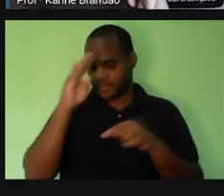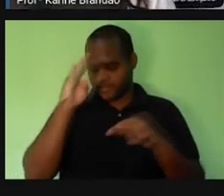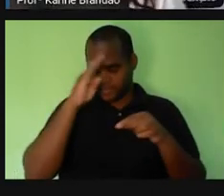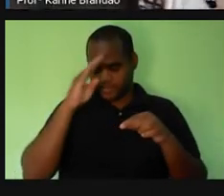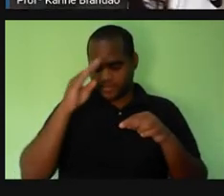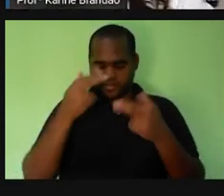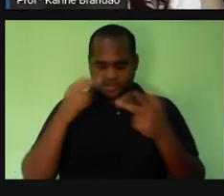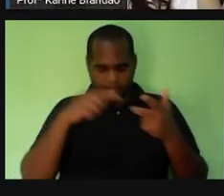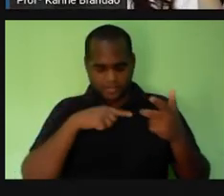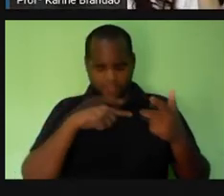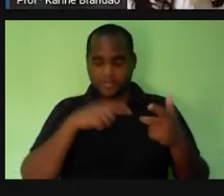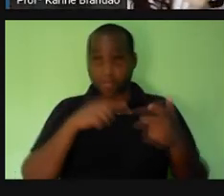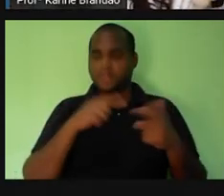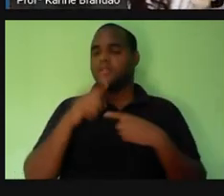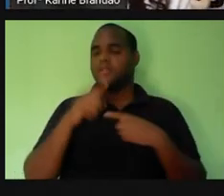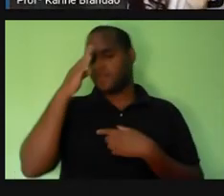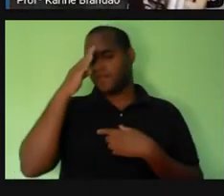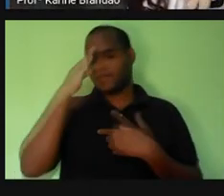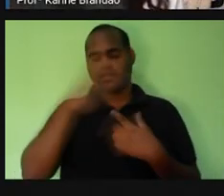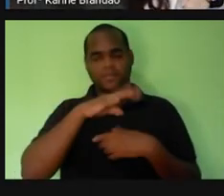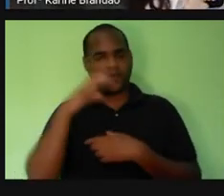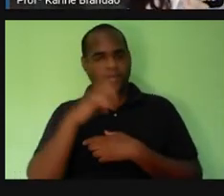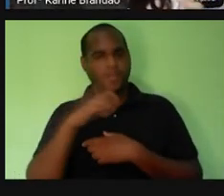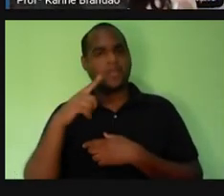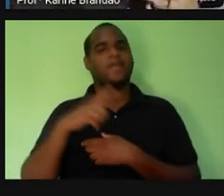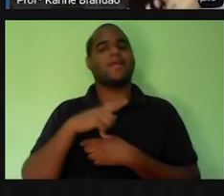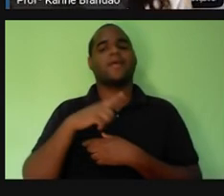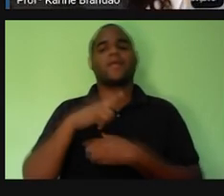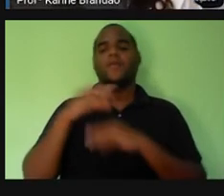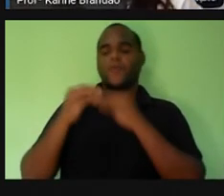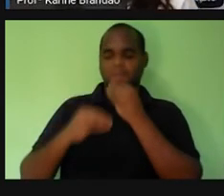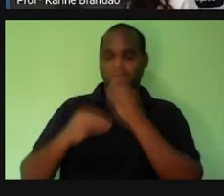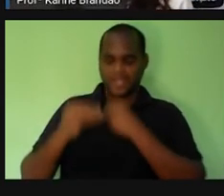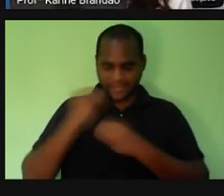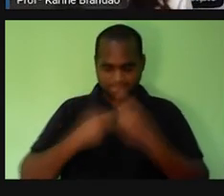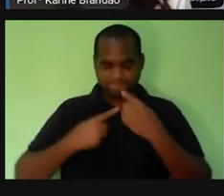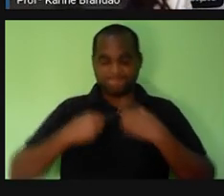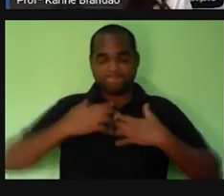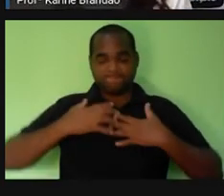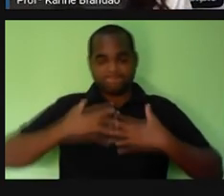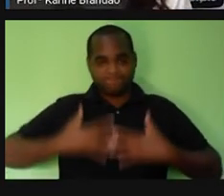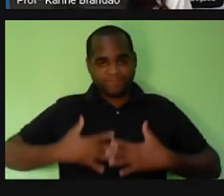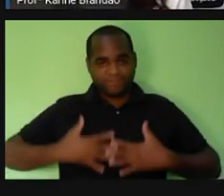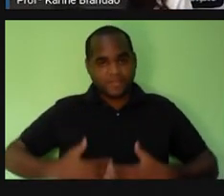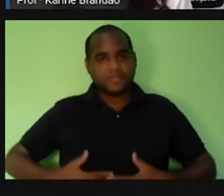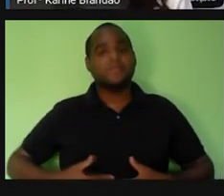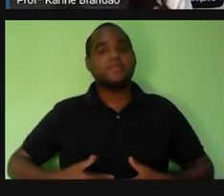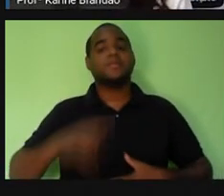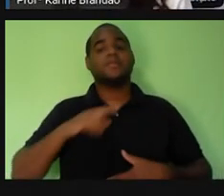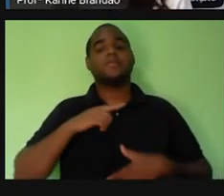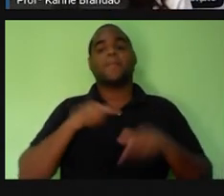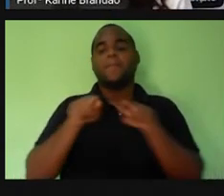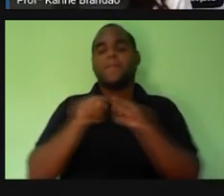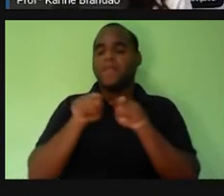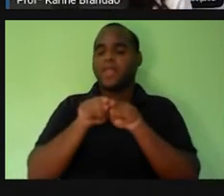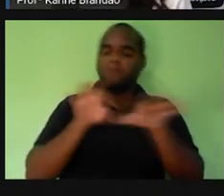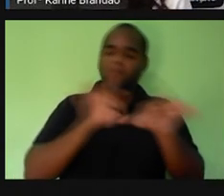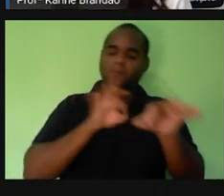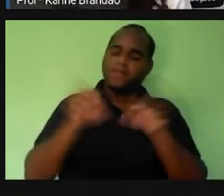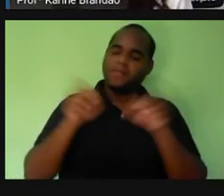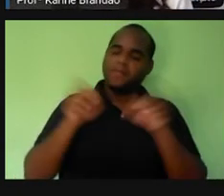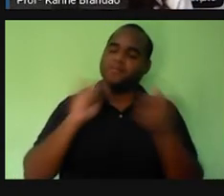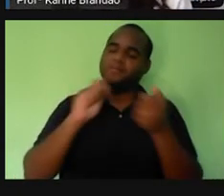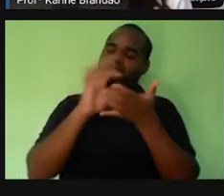intestino, que serve pra absorção dos nutrientes, né? Na nossa digestão. A gente vê que a organização dessas células